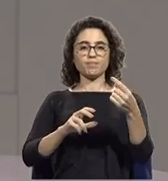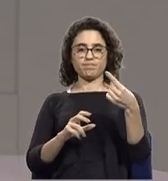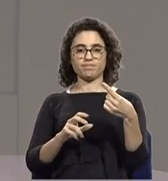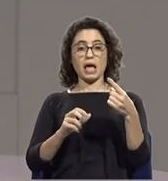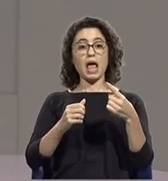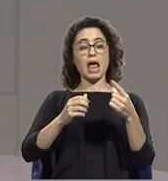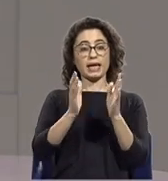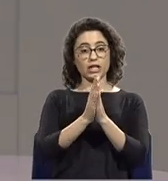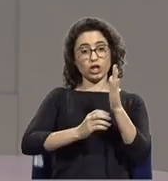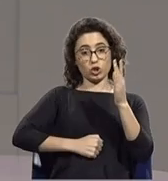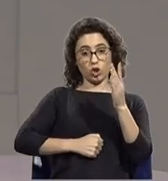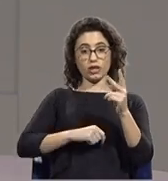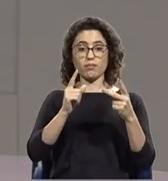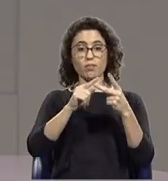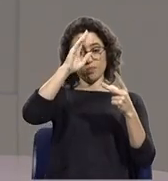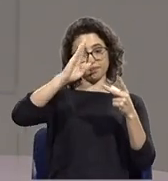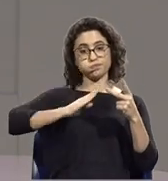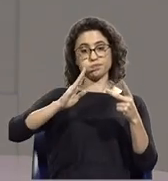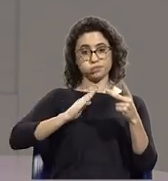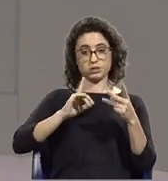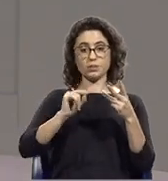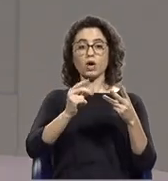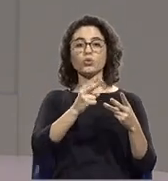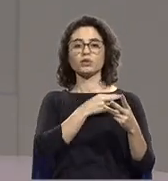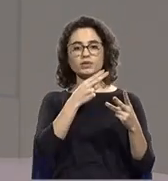as Forças Armadas e a Universidade.